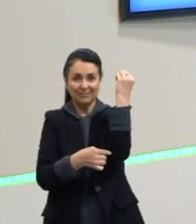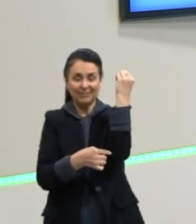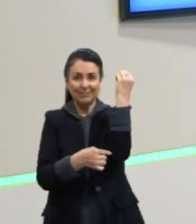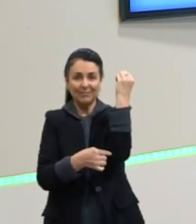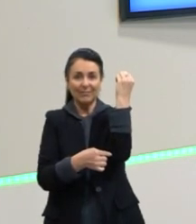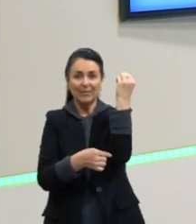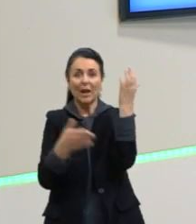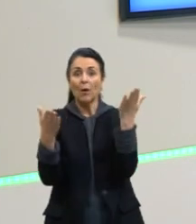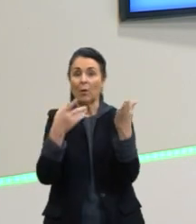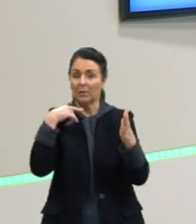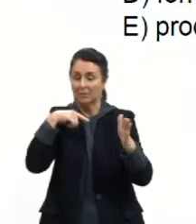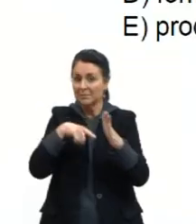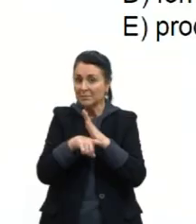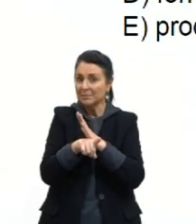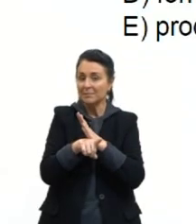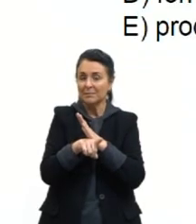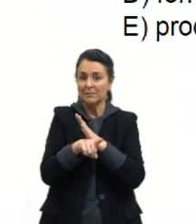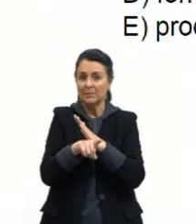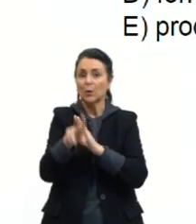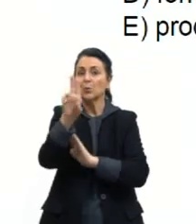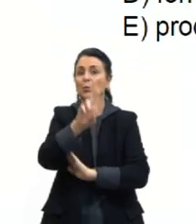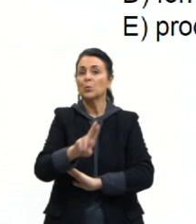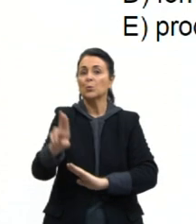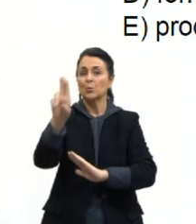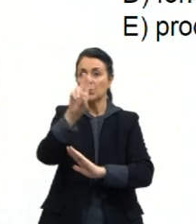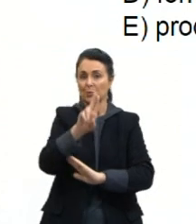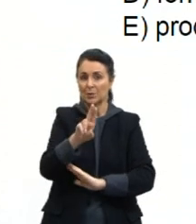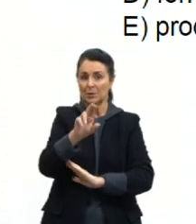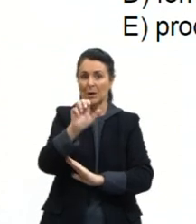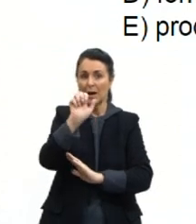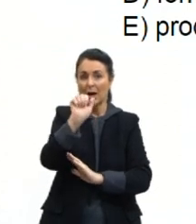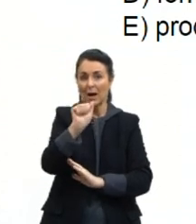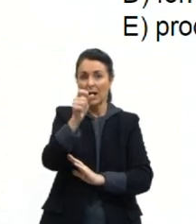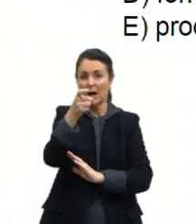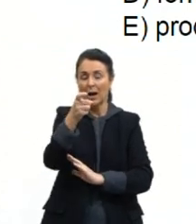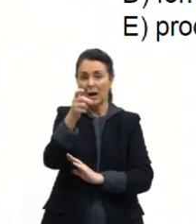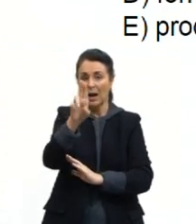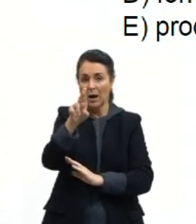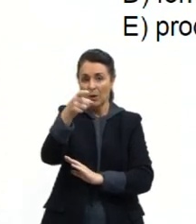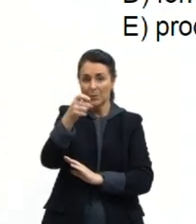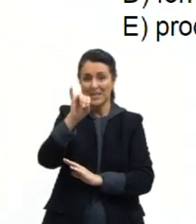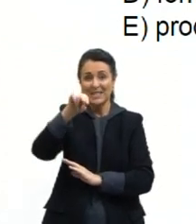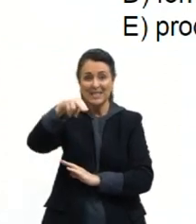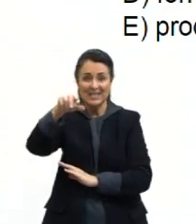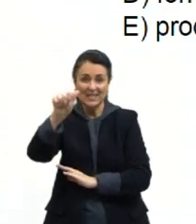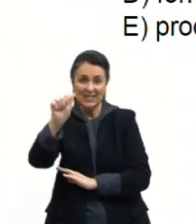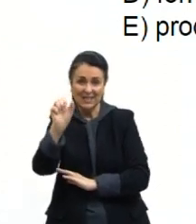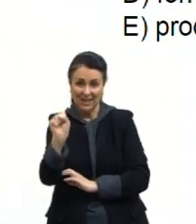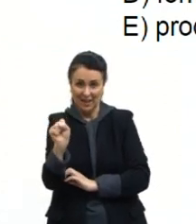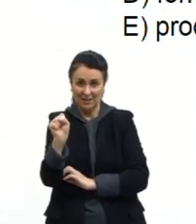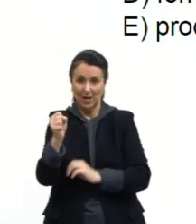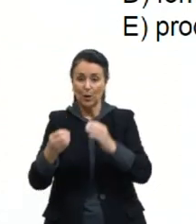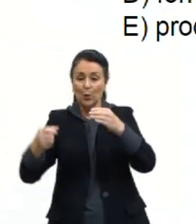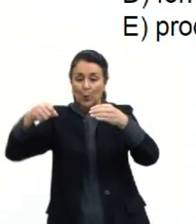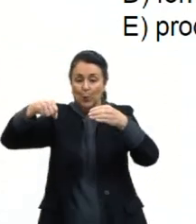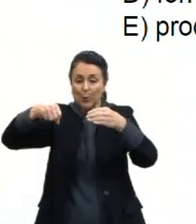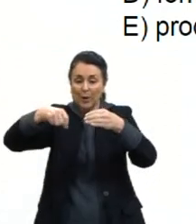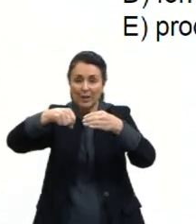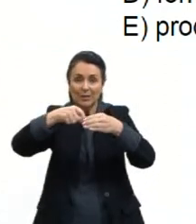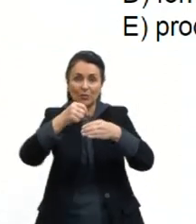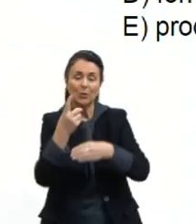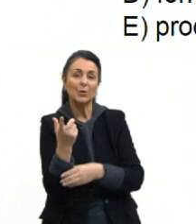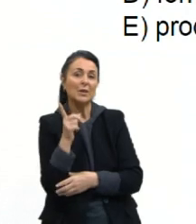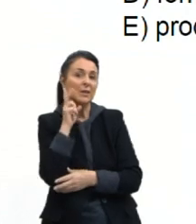Agora, a questão. A utilização de auxinas, no método de estáquia das roseiras, contribui